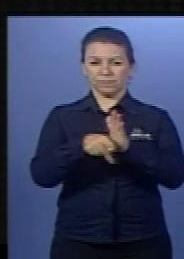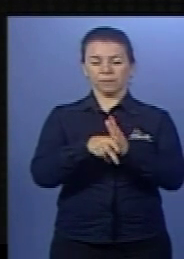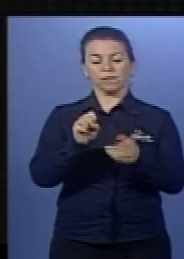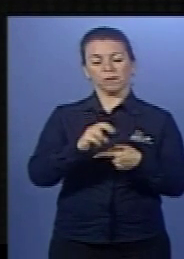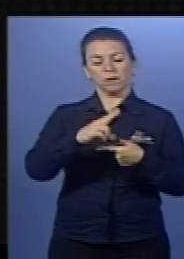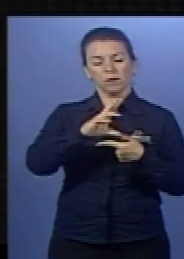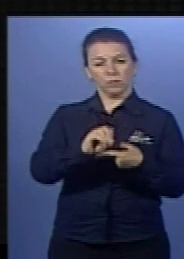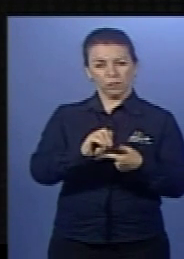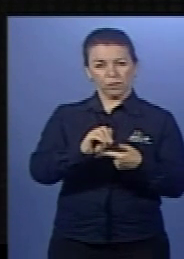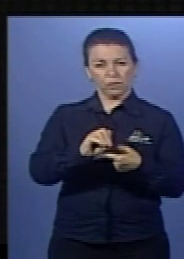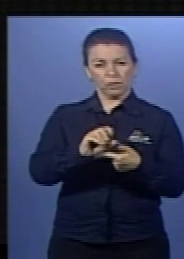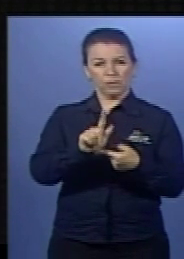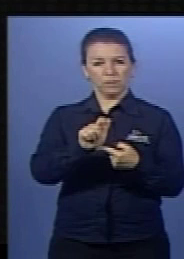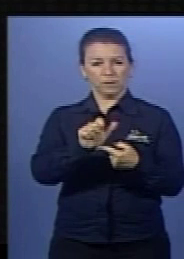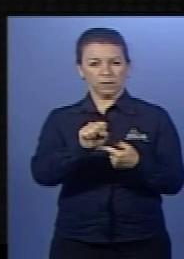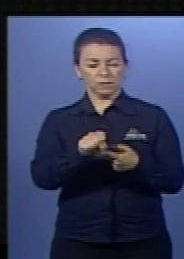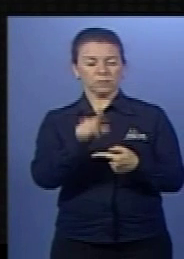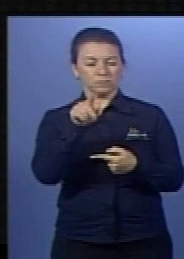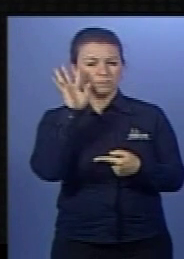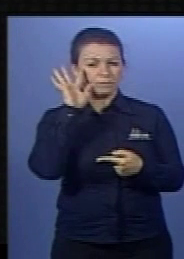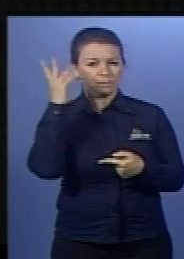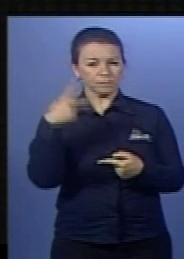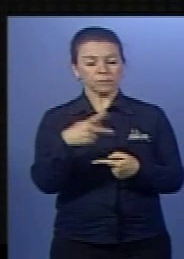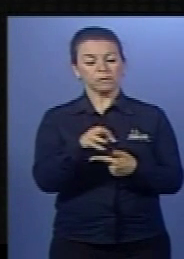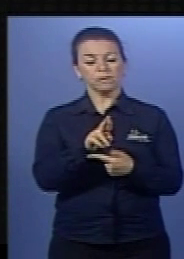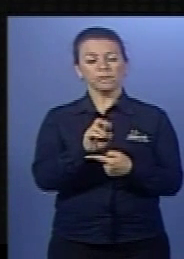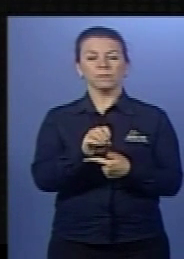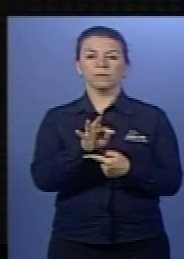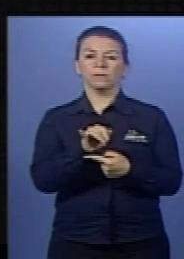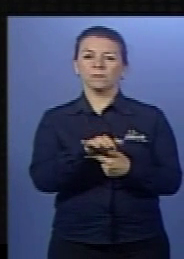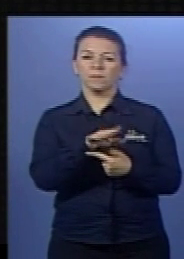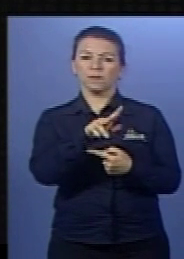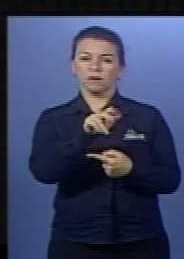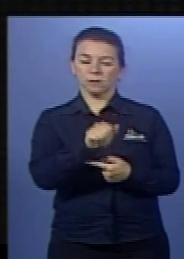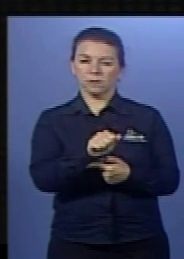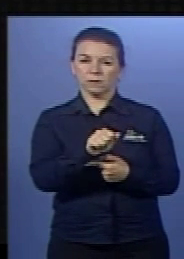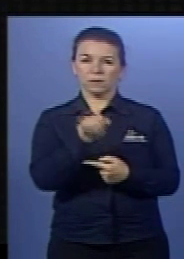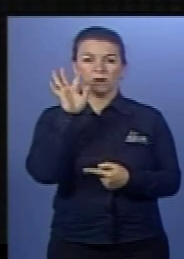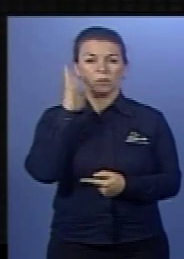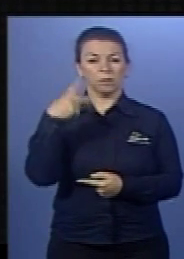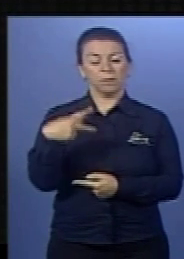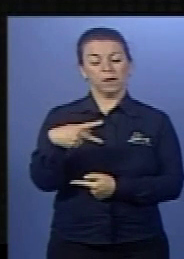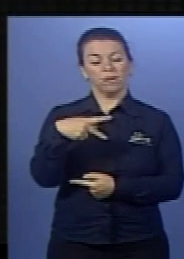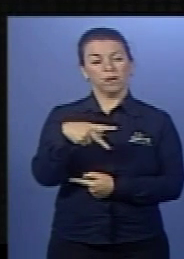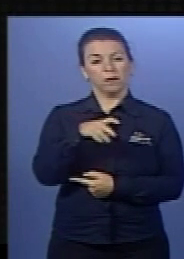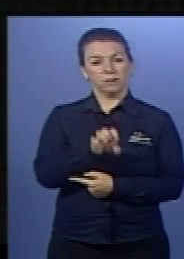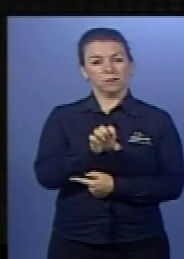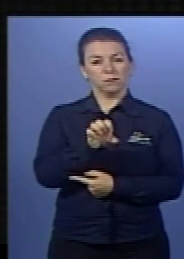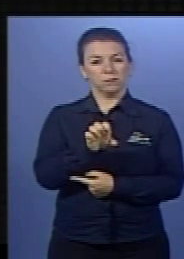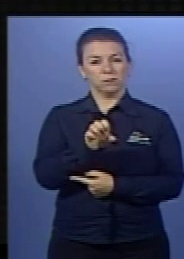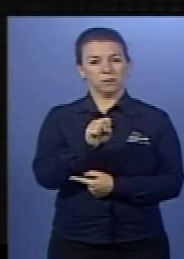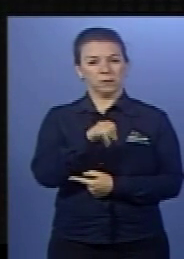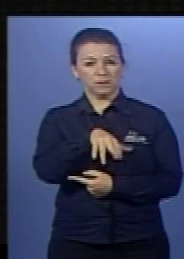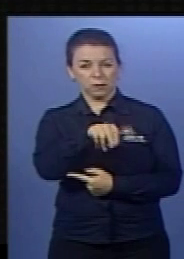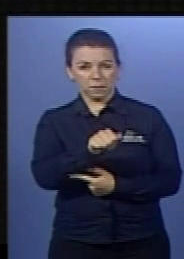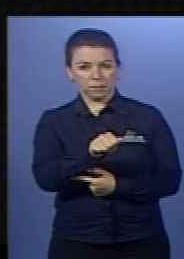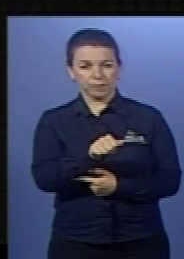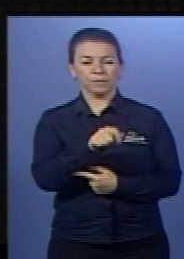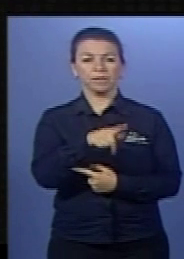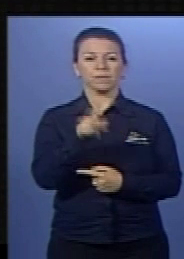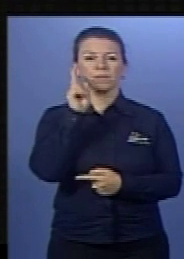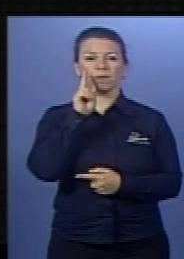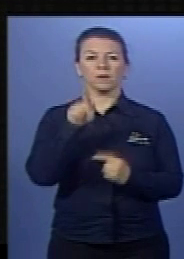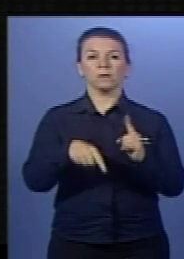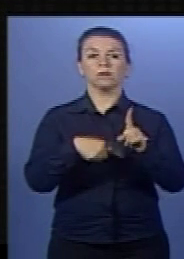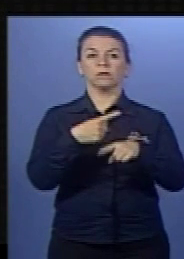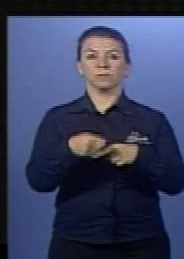aonde vai ocorrer a digestão da proteína, formando peptídeos, lembre da enzima pepsina. Aí o